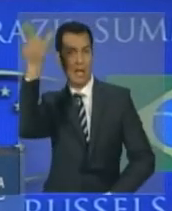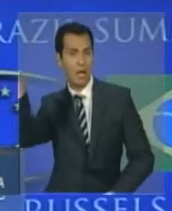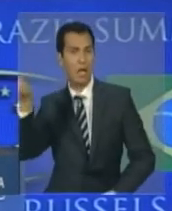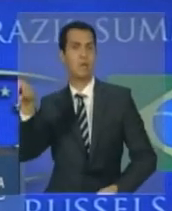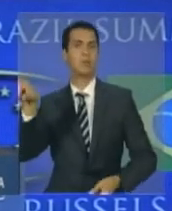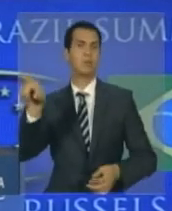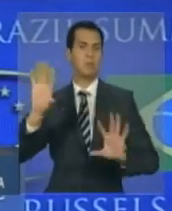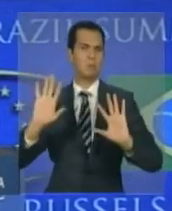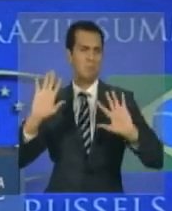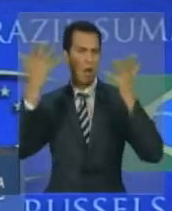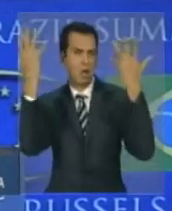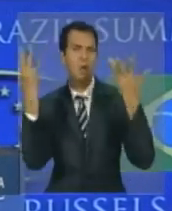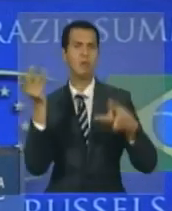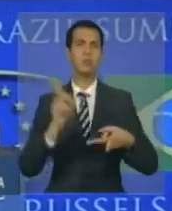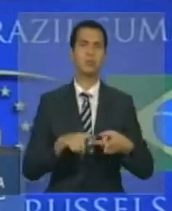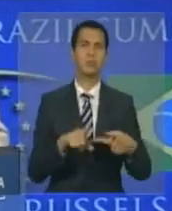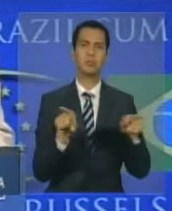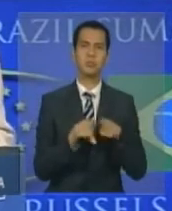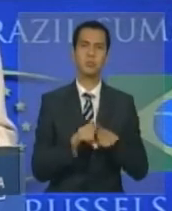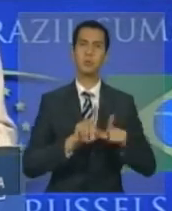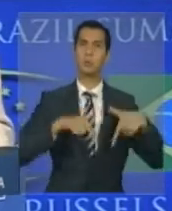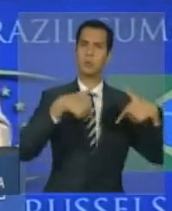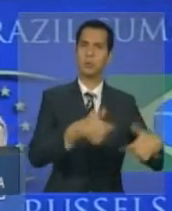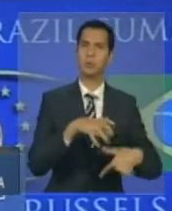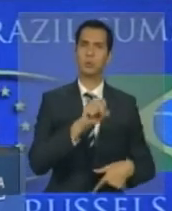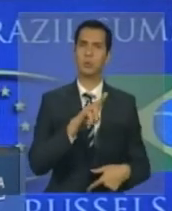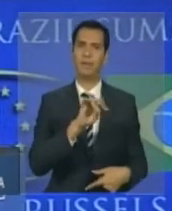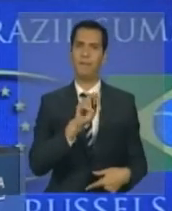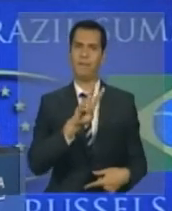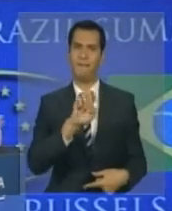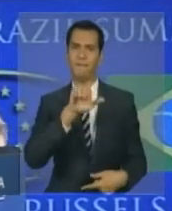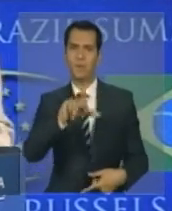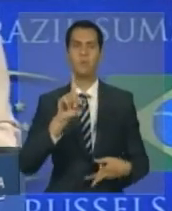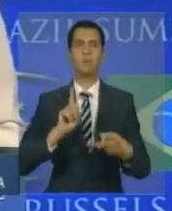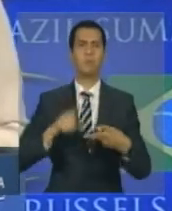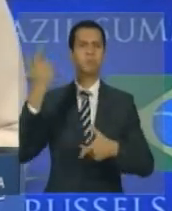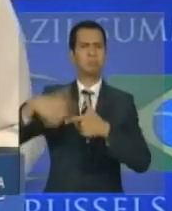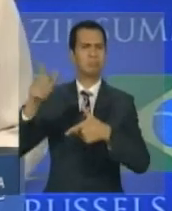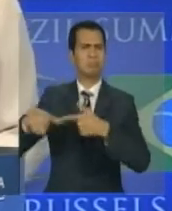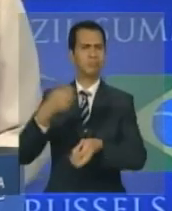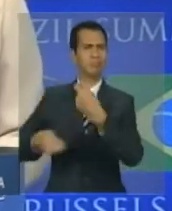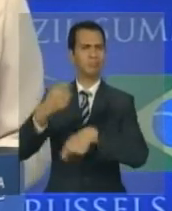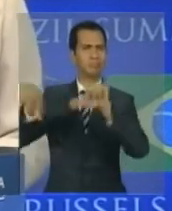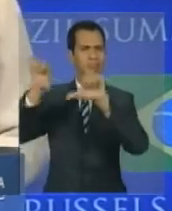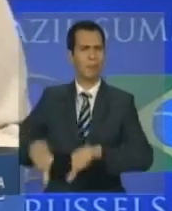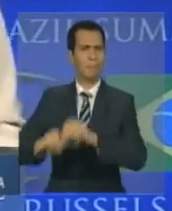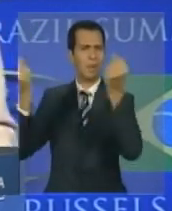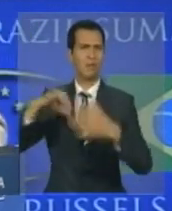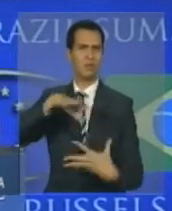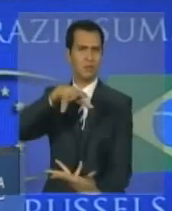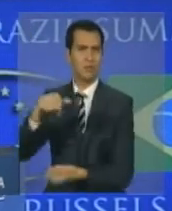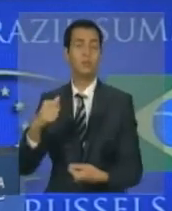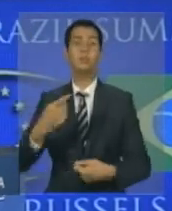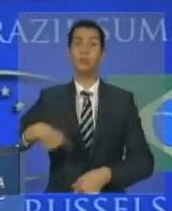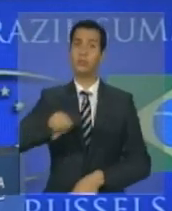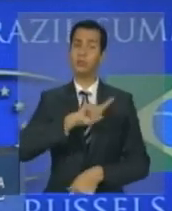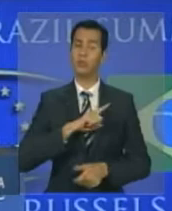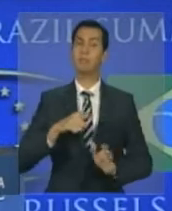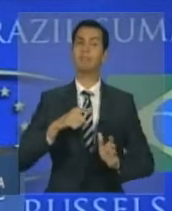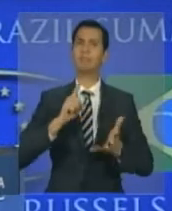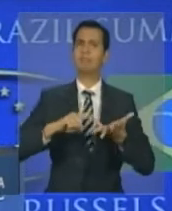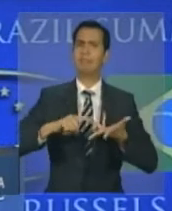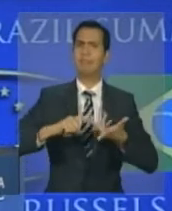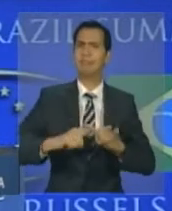desenvolvimento sustentável, a crise financeira internacional, revelam que necessitamos forjar